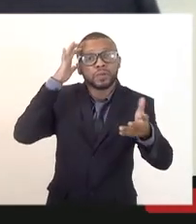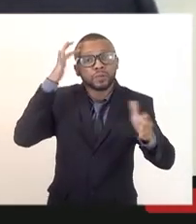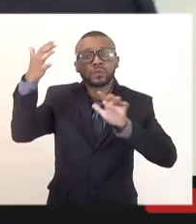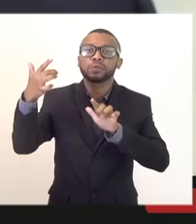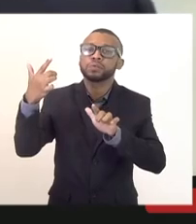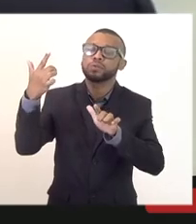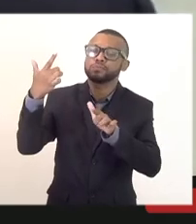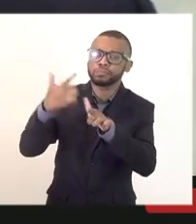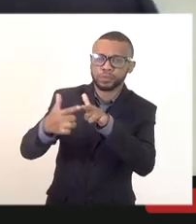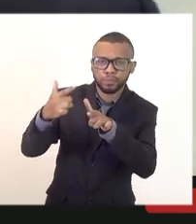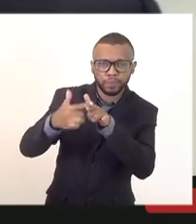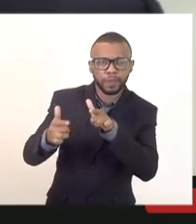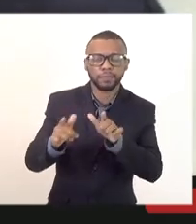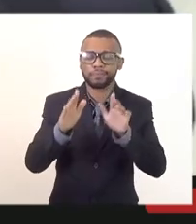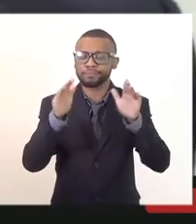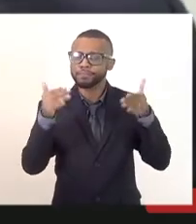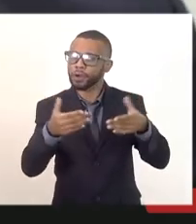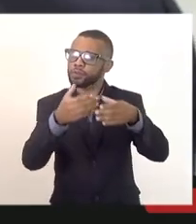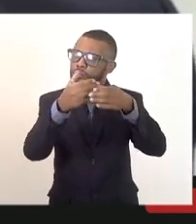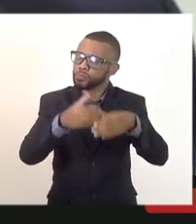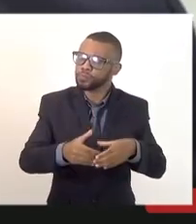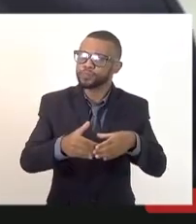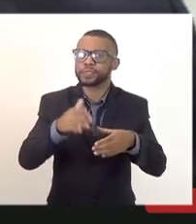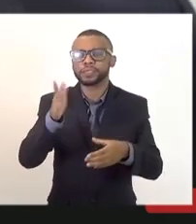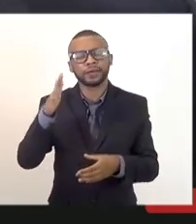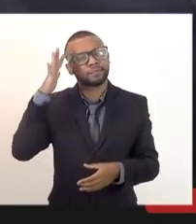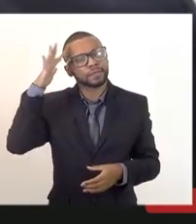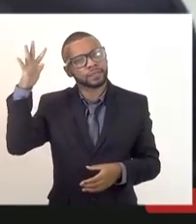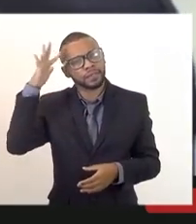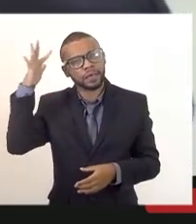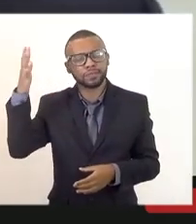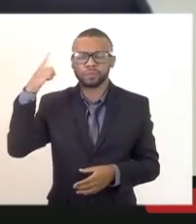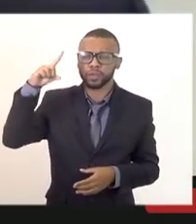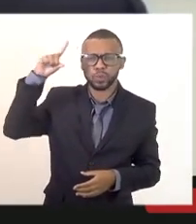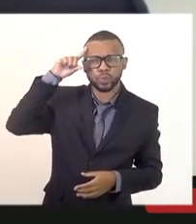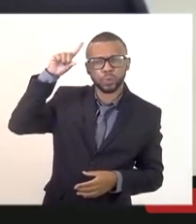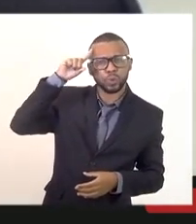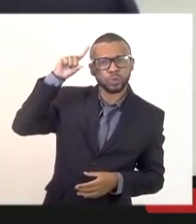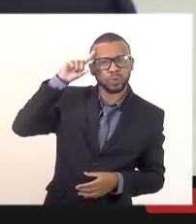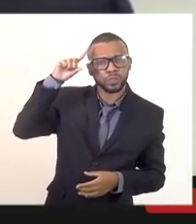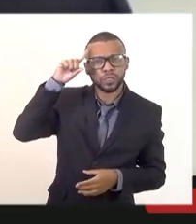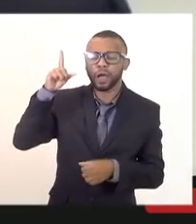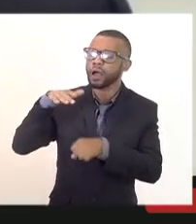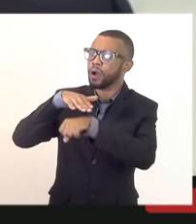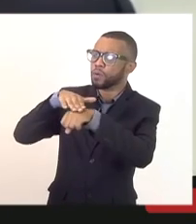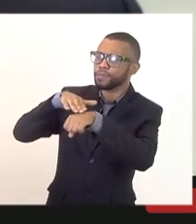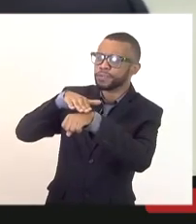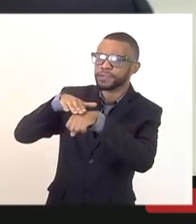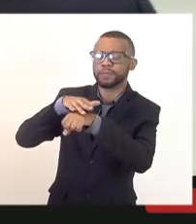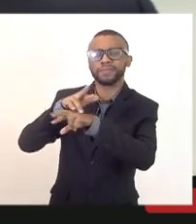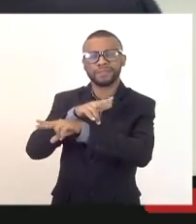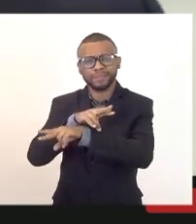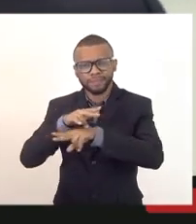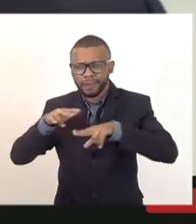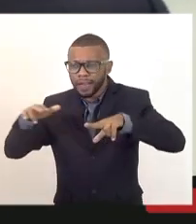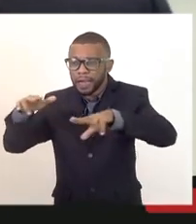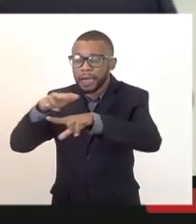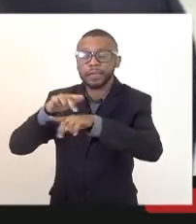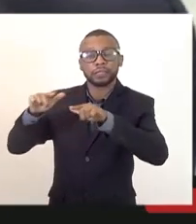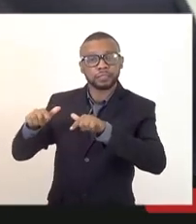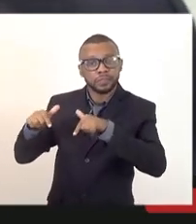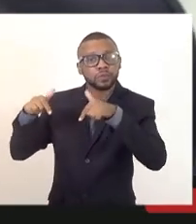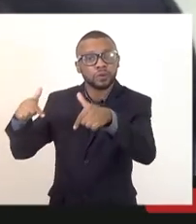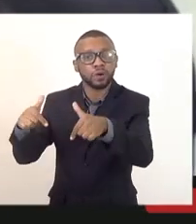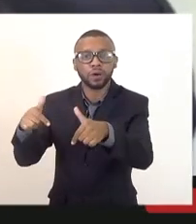nossa aqui no parlamento de tentar inúmeras vezes eu diria que diariamente conversando com várias comissões eu diria eu dizia olha fiquem